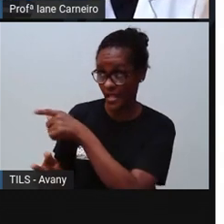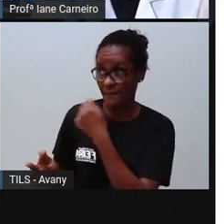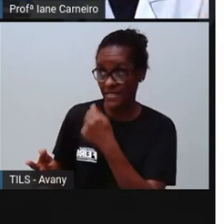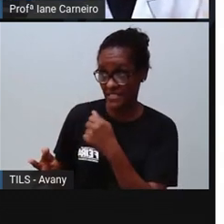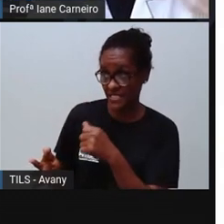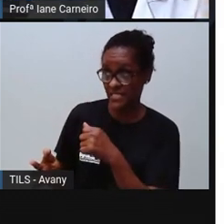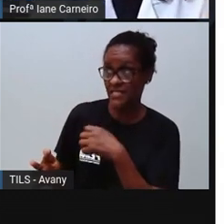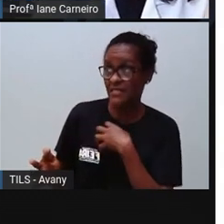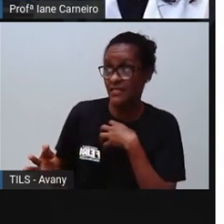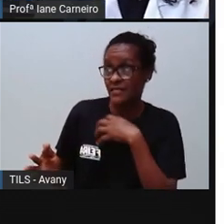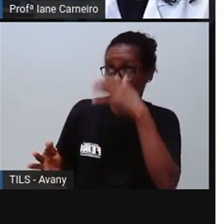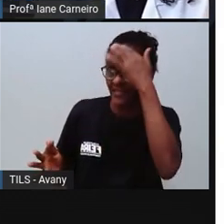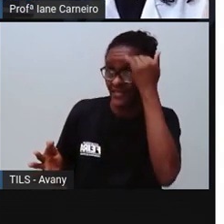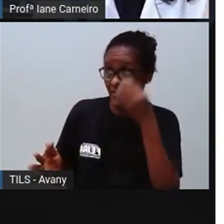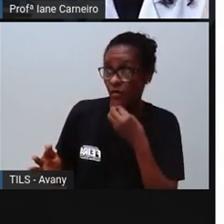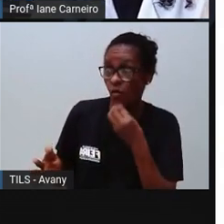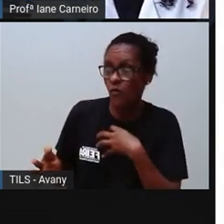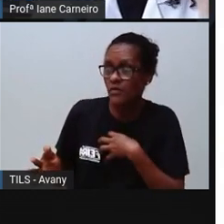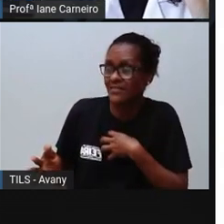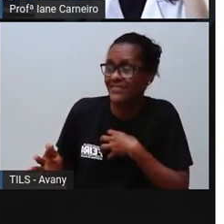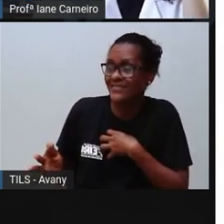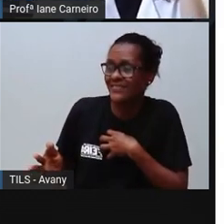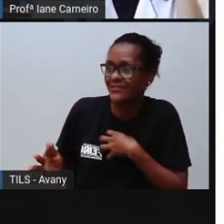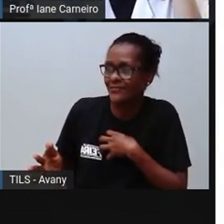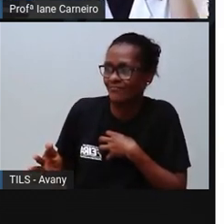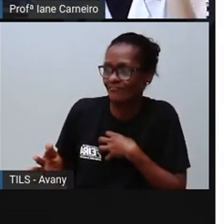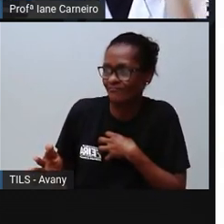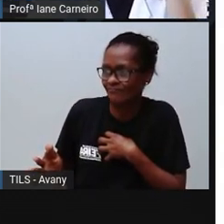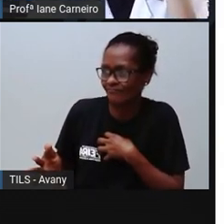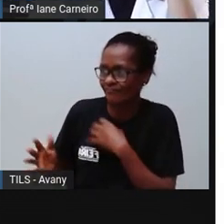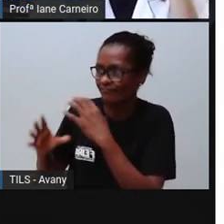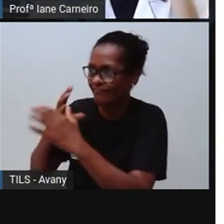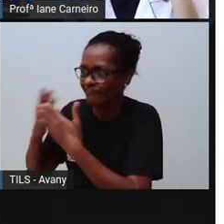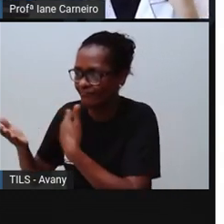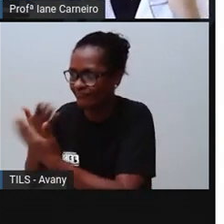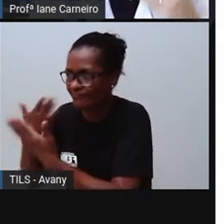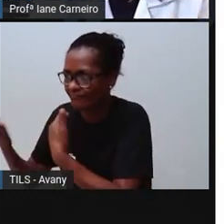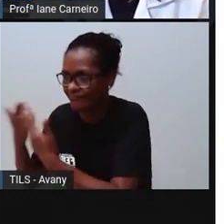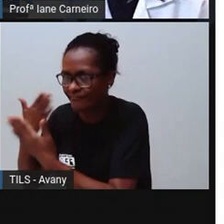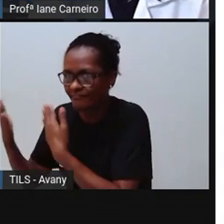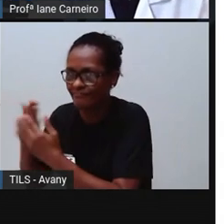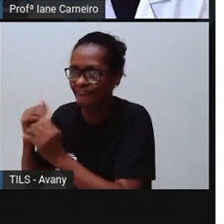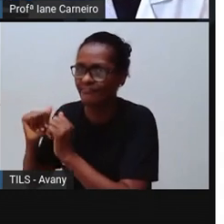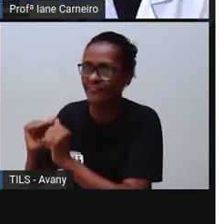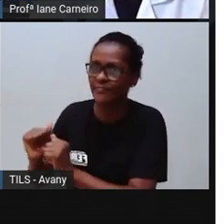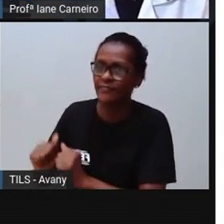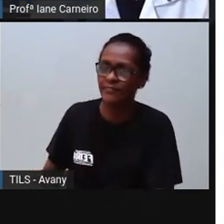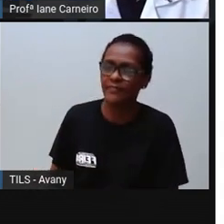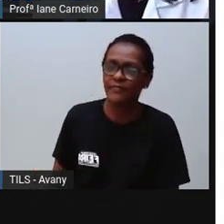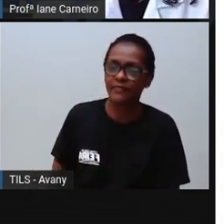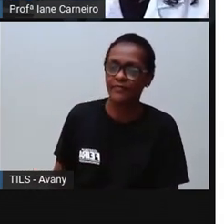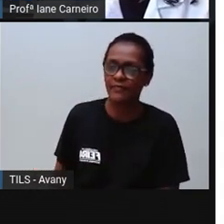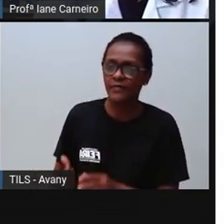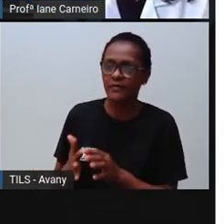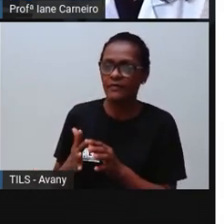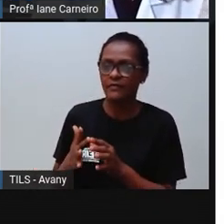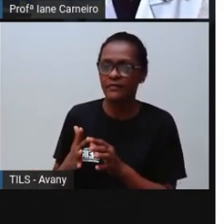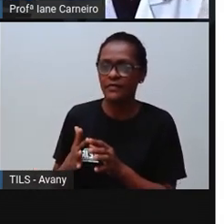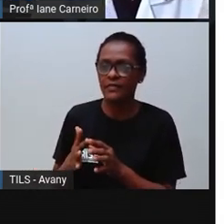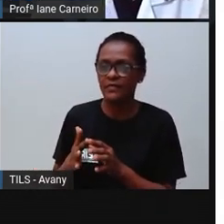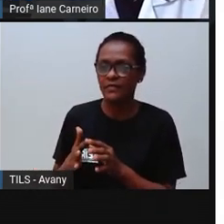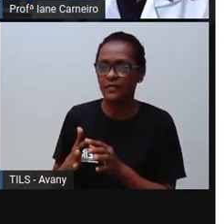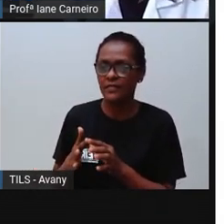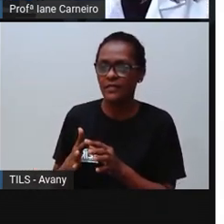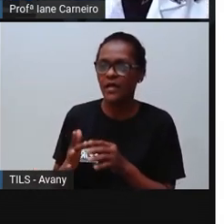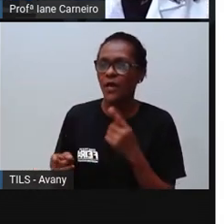sentindo. E como é que ele vai saber? É conversando, tá certo? Outras crianças batem